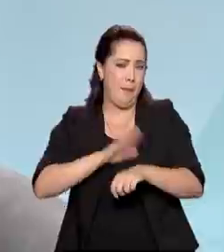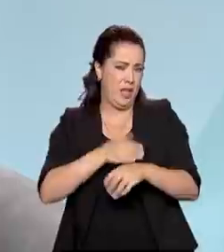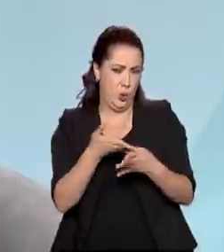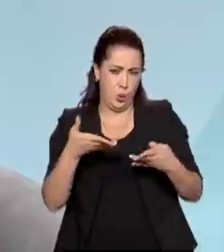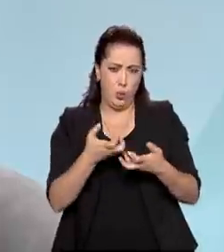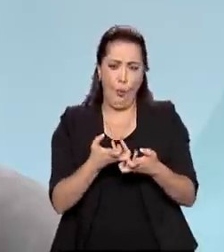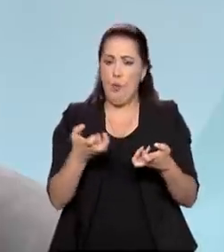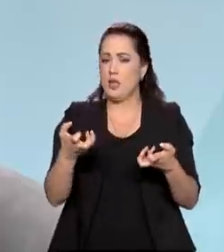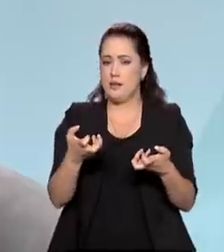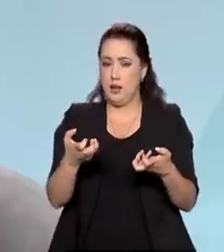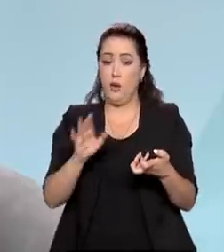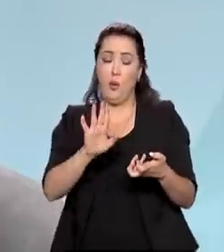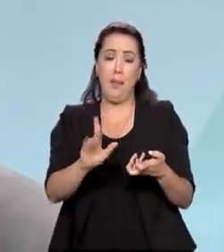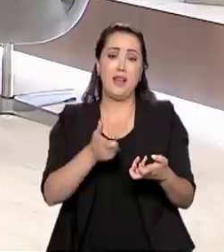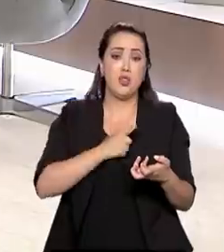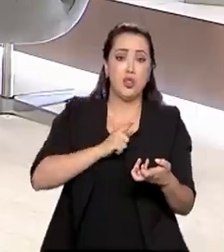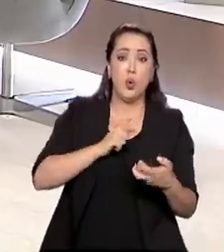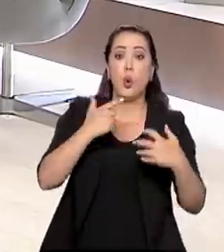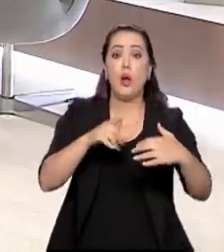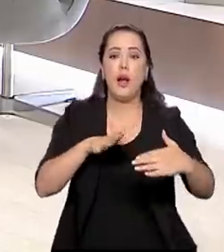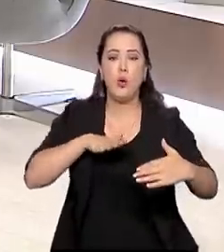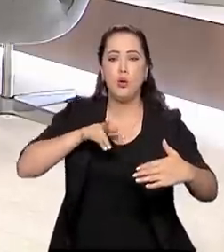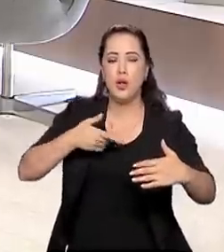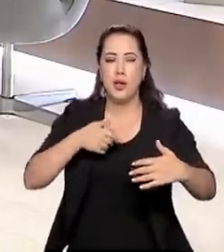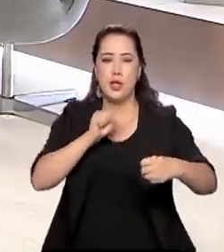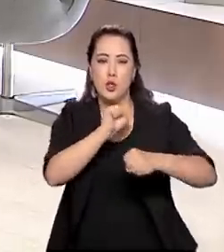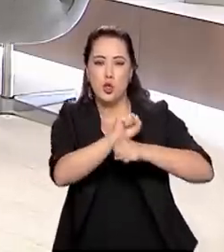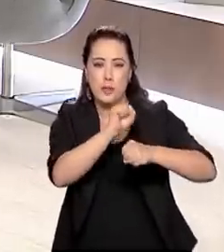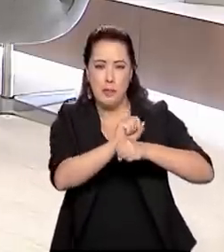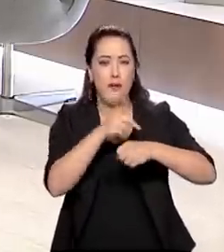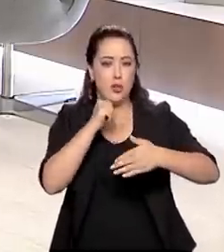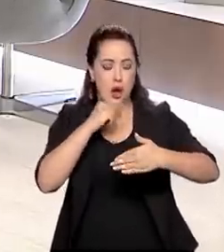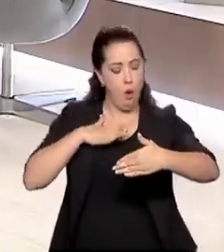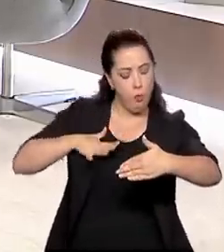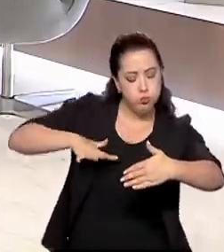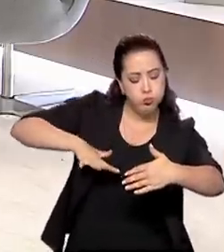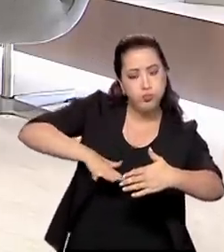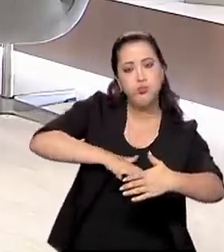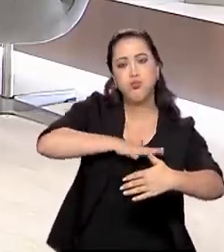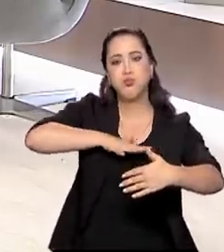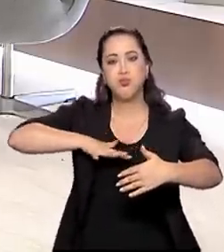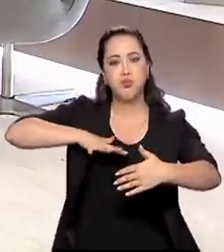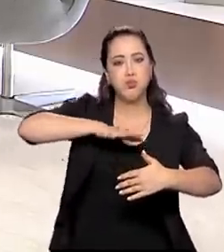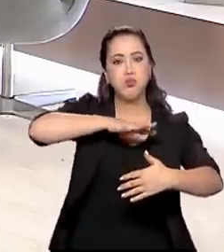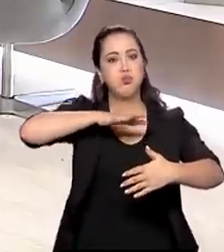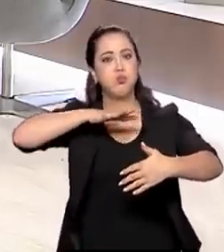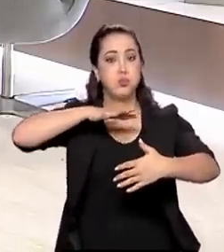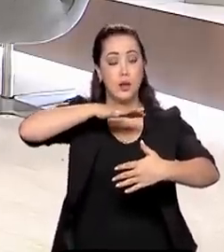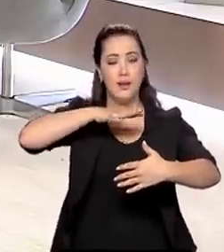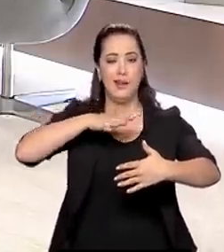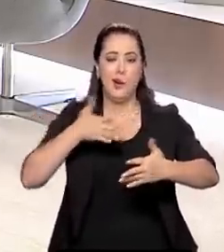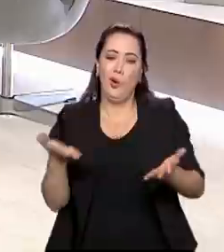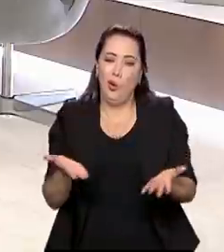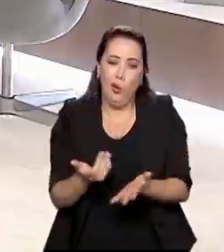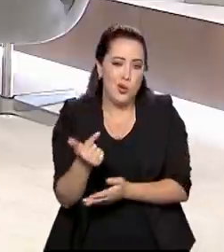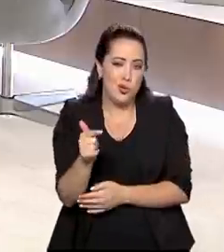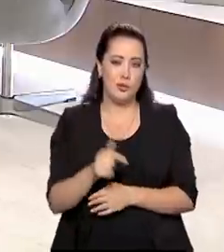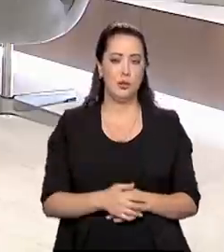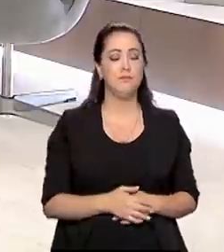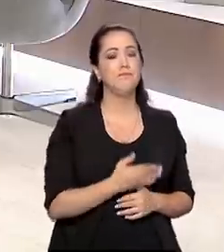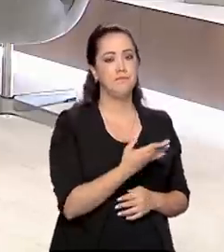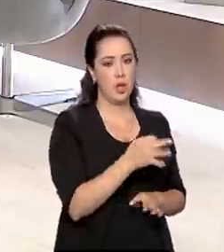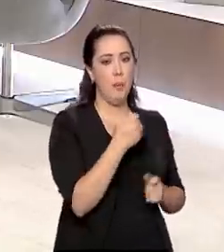em dia, a gente não consegue fazer isso. É por isso que o planejamento é estratégico, justamente para diversificar essa